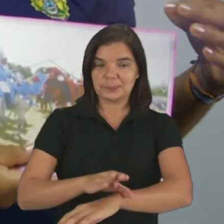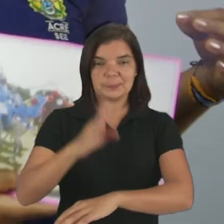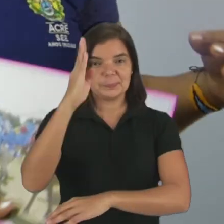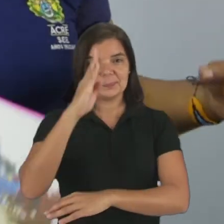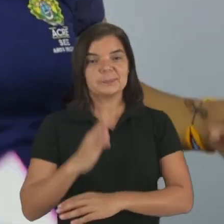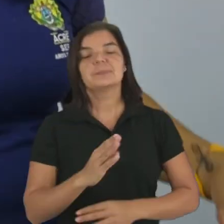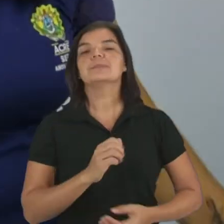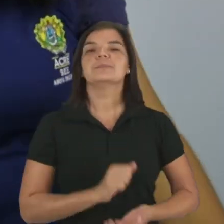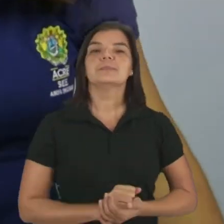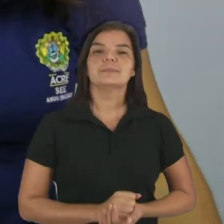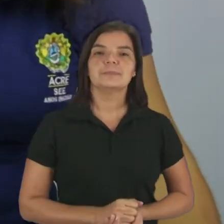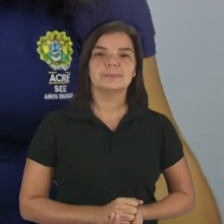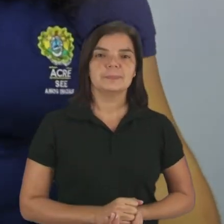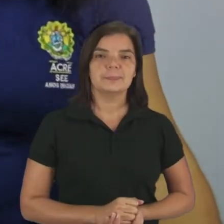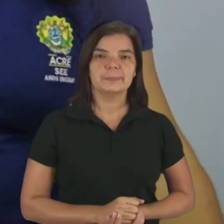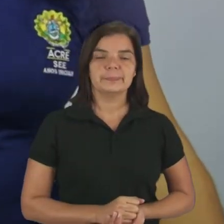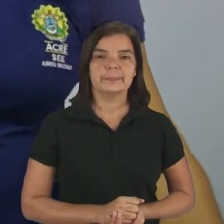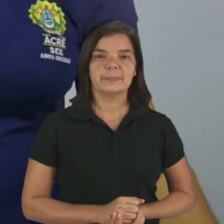Brasil.